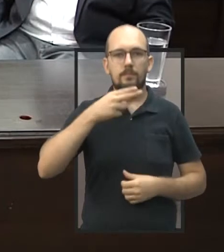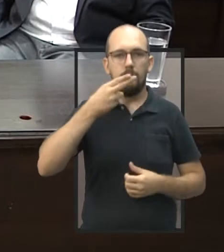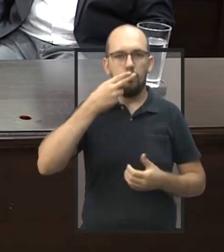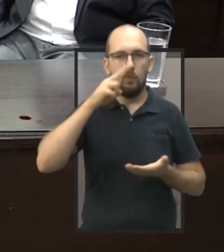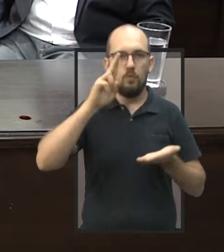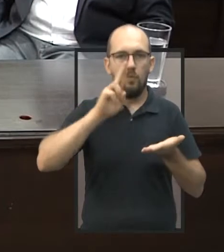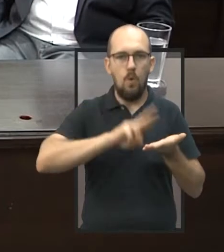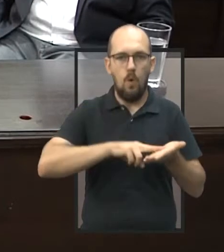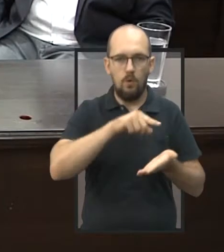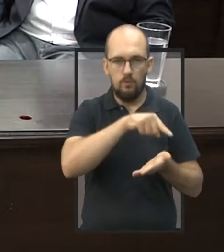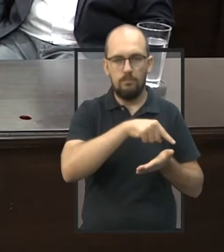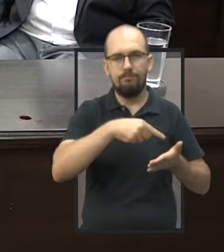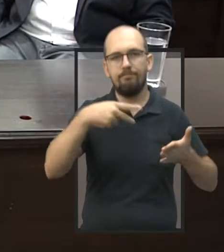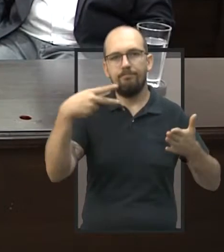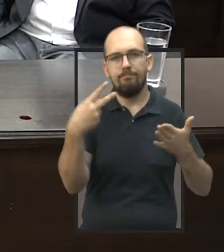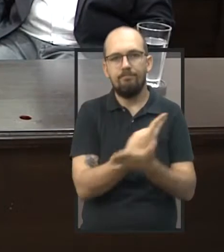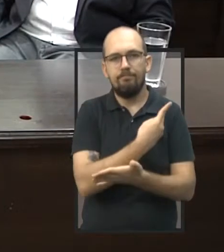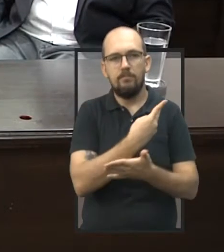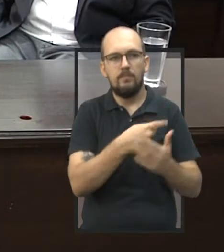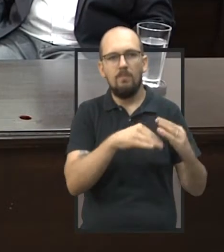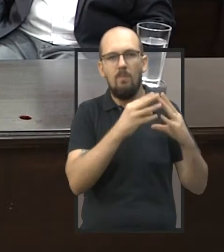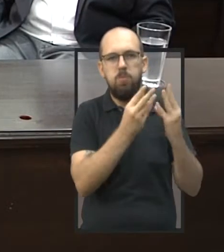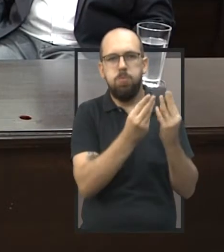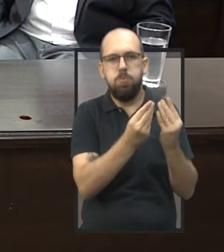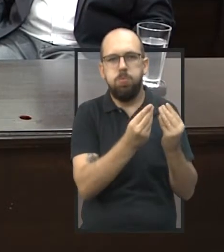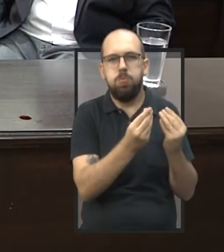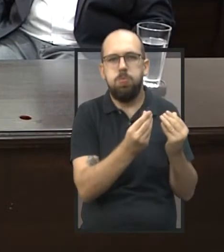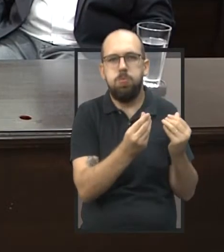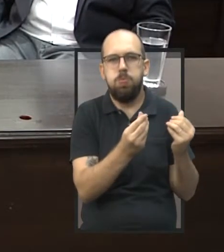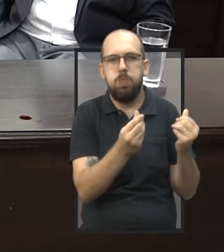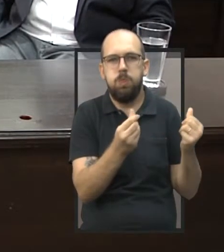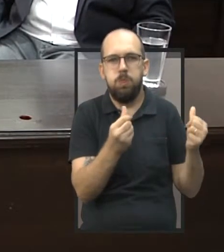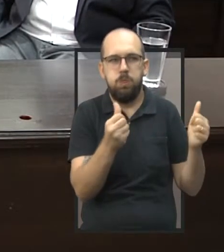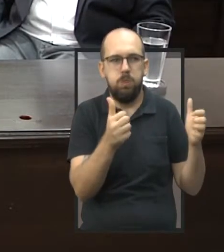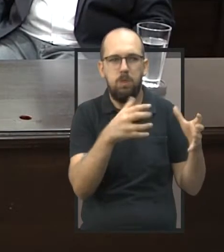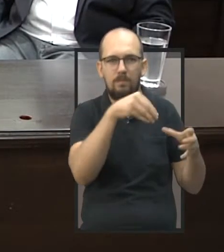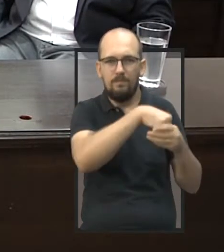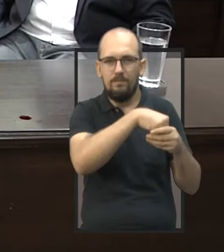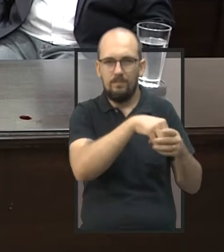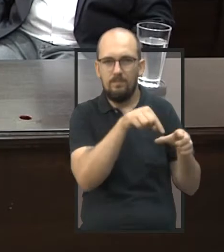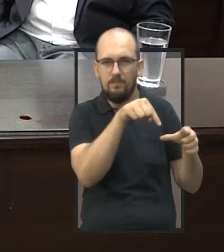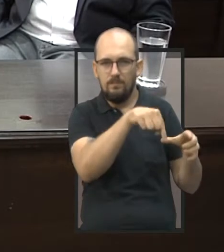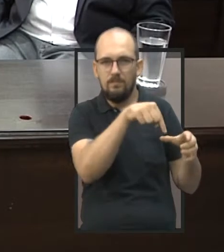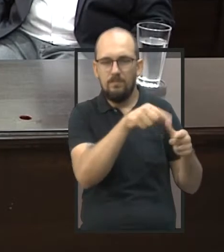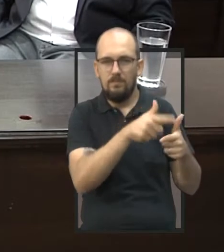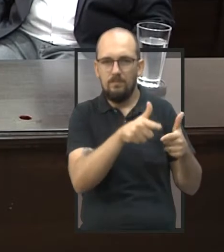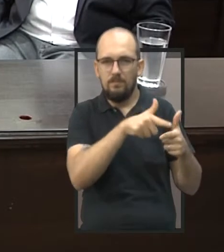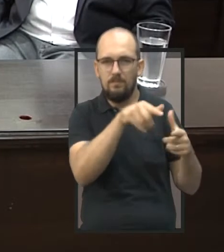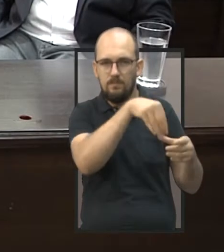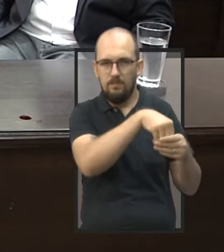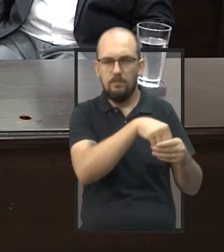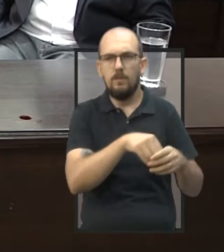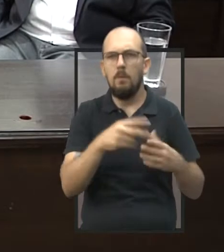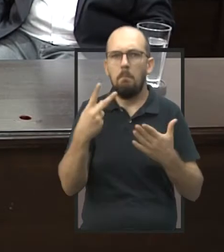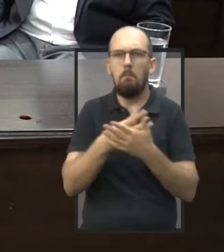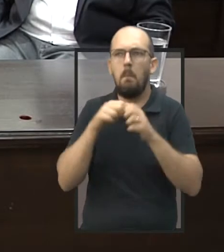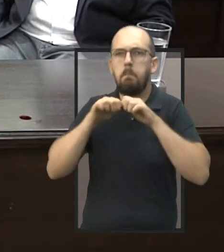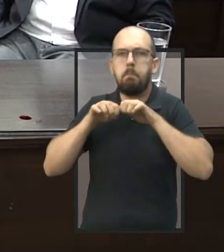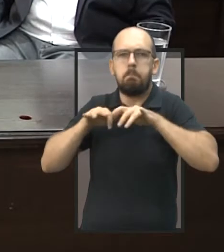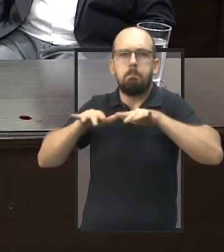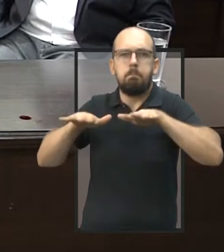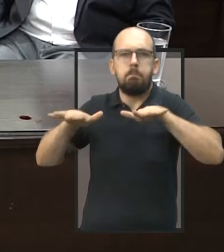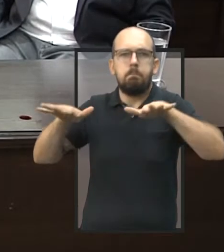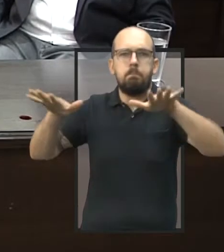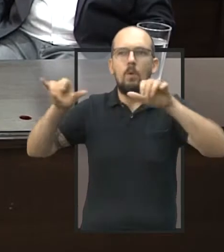estaria com talude se deteriorando. Essa informação repercutiu bastante na imprensa regional, os